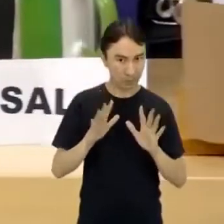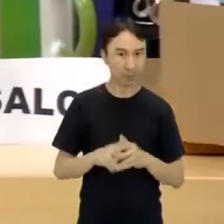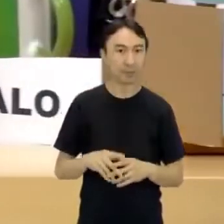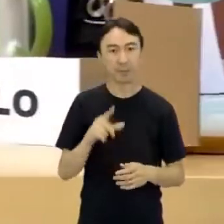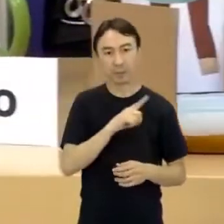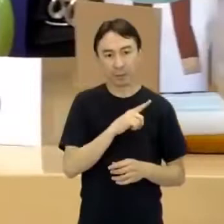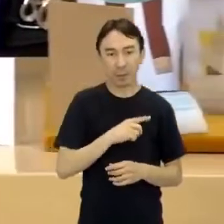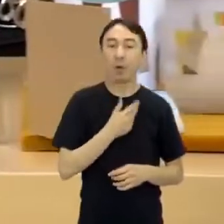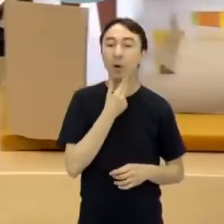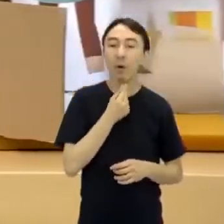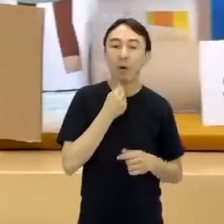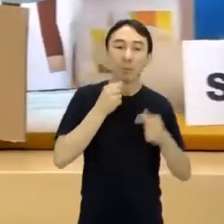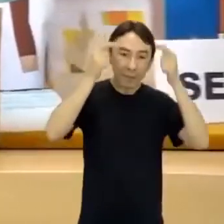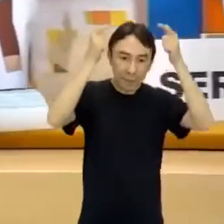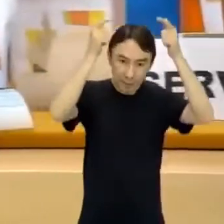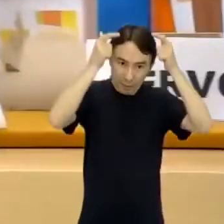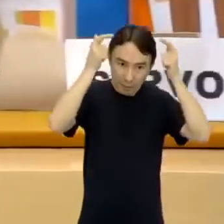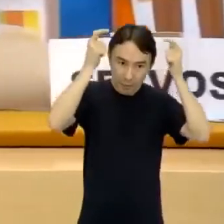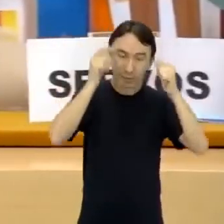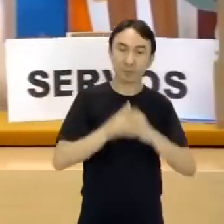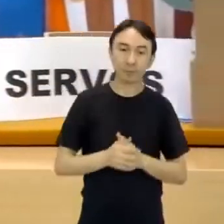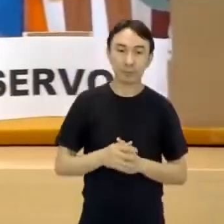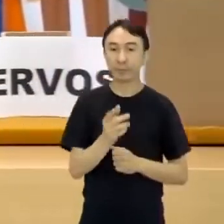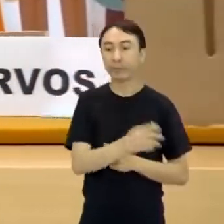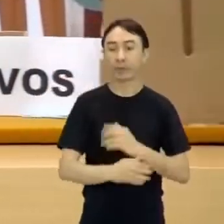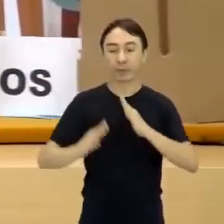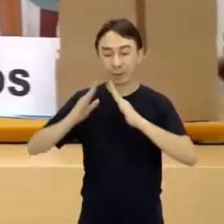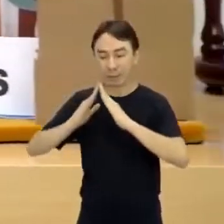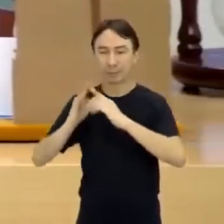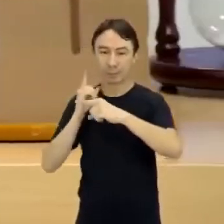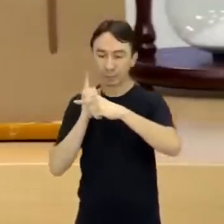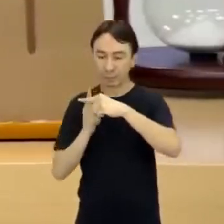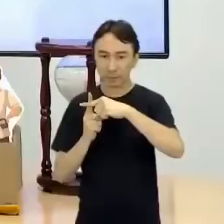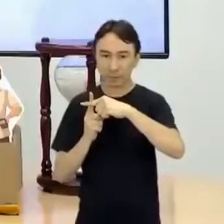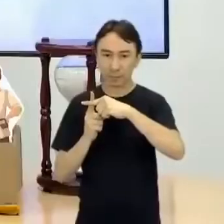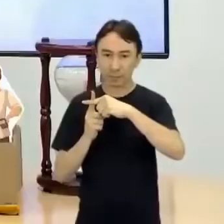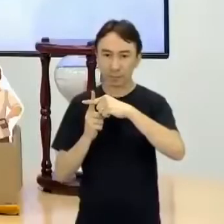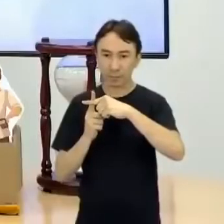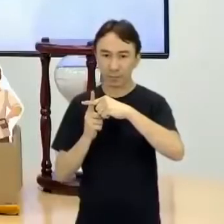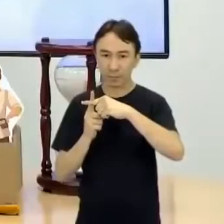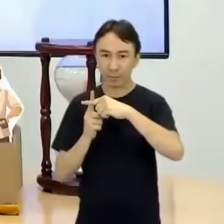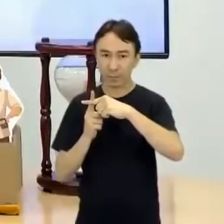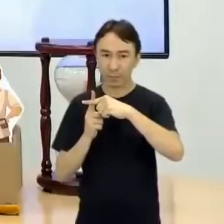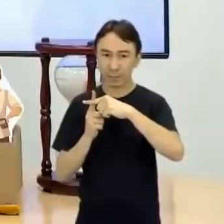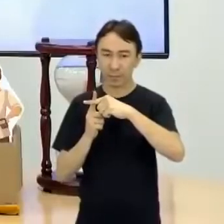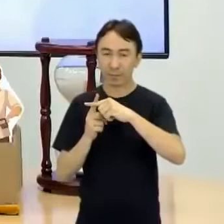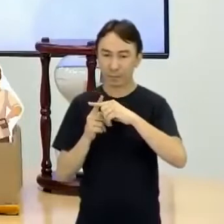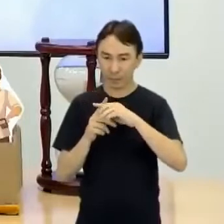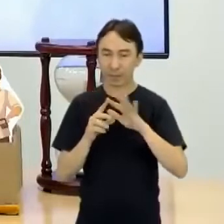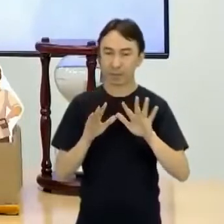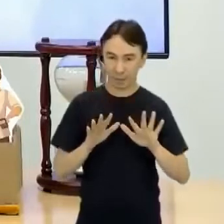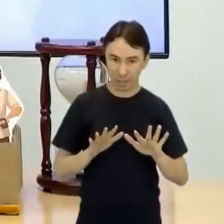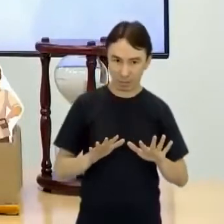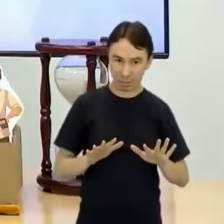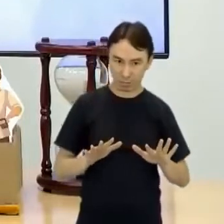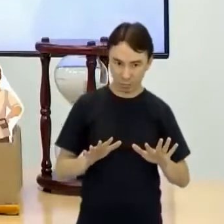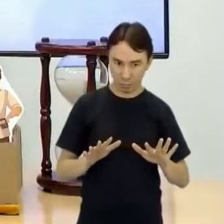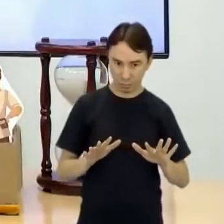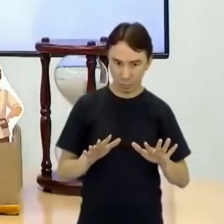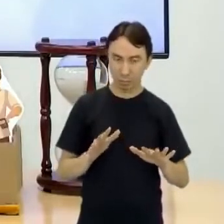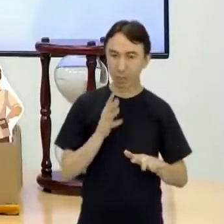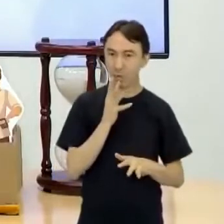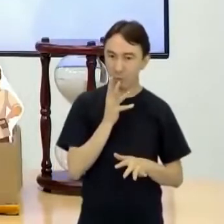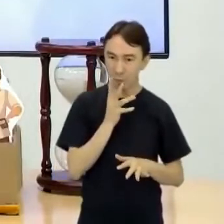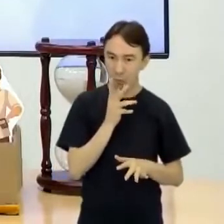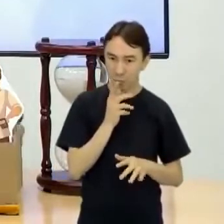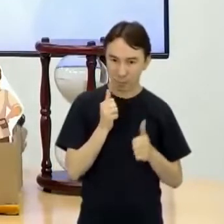rei, a igreja representada pelo... Eu vou até pedir para voltar para a gente passar devagarzinho para eles, pode ser? Porque,